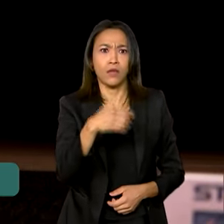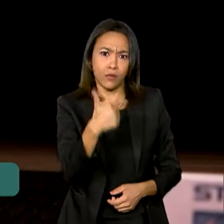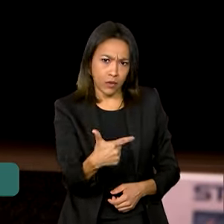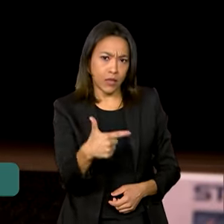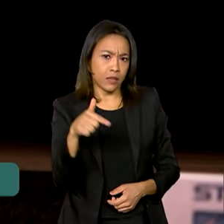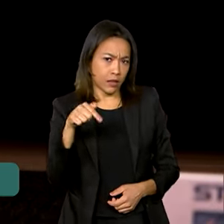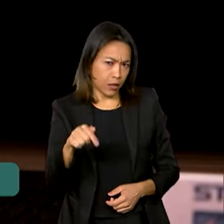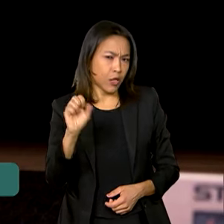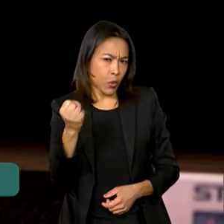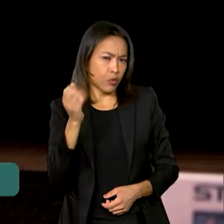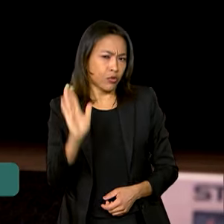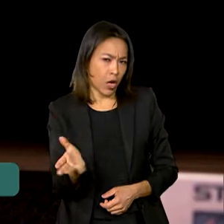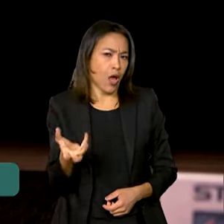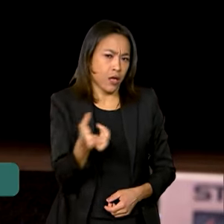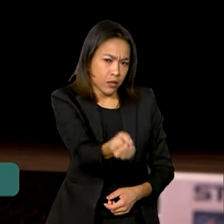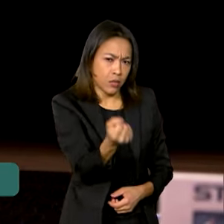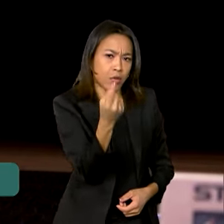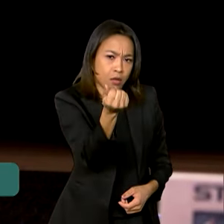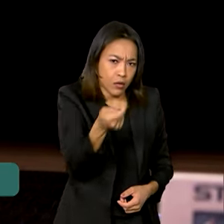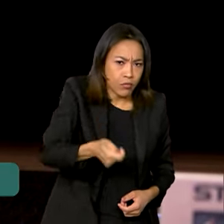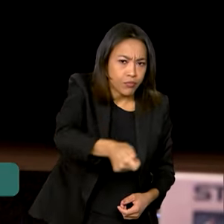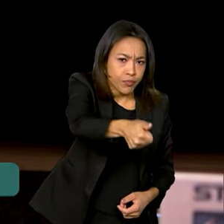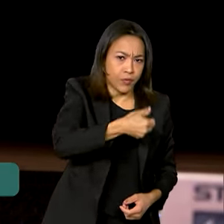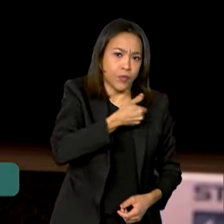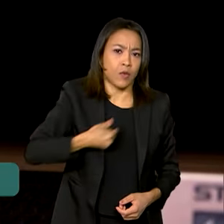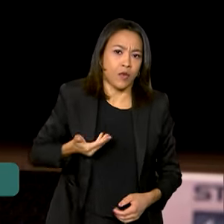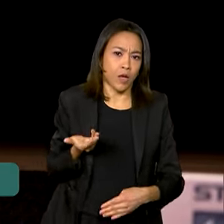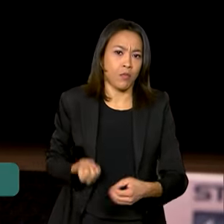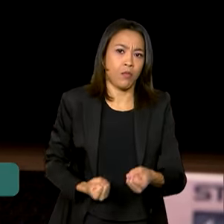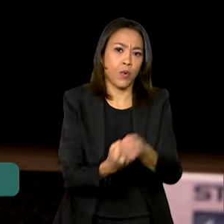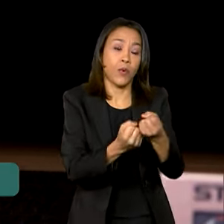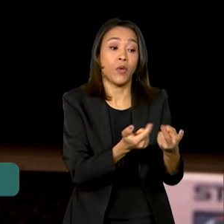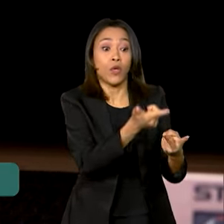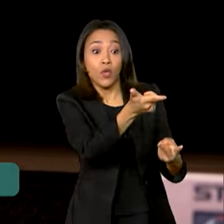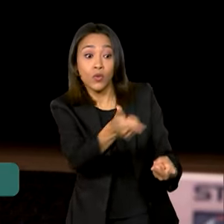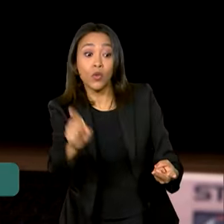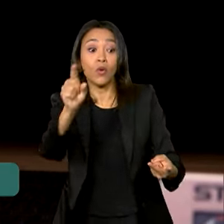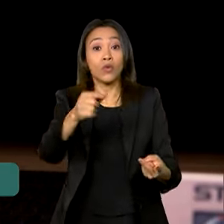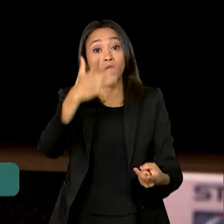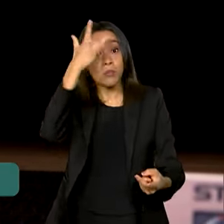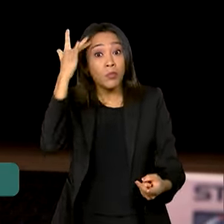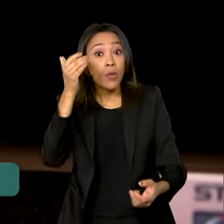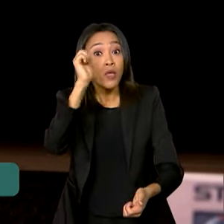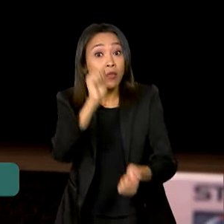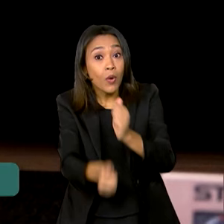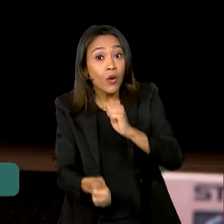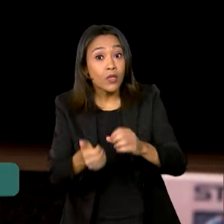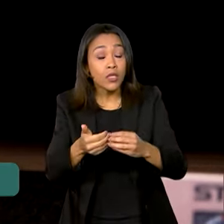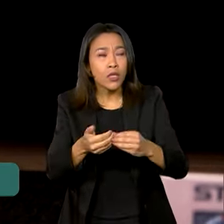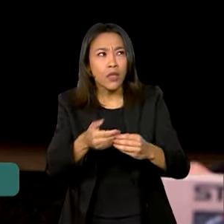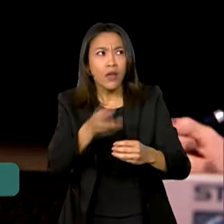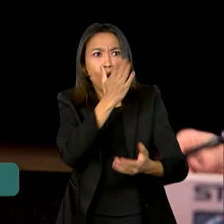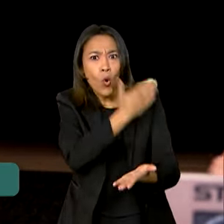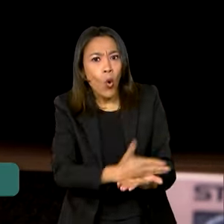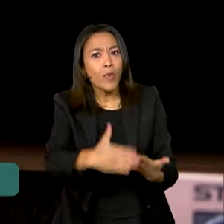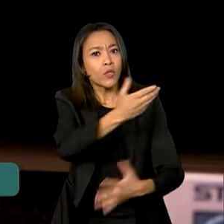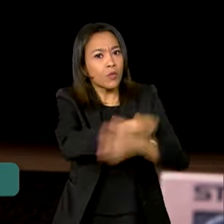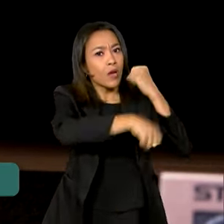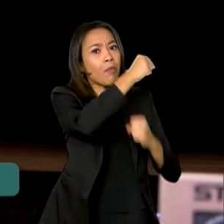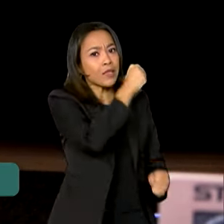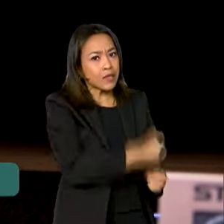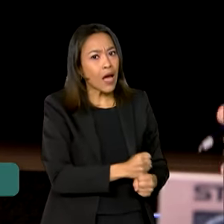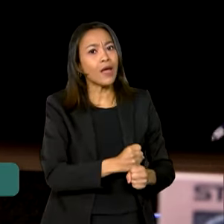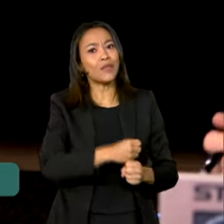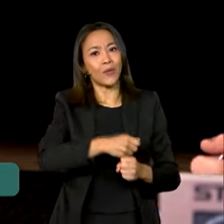já receberam em algum momento da sua carreira e os outros dois são atletas guias que a partir do ano passado, eles também começam a ter